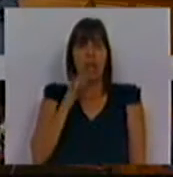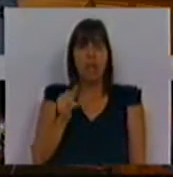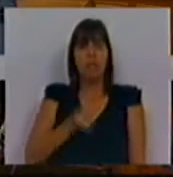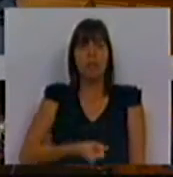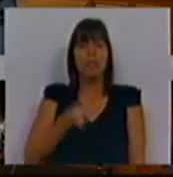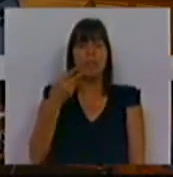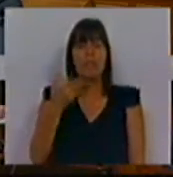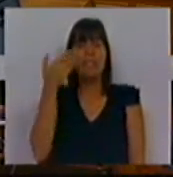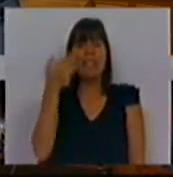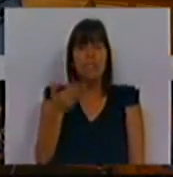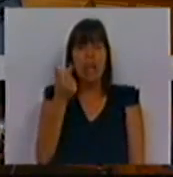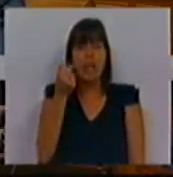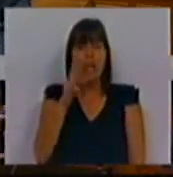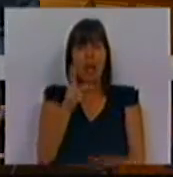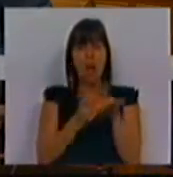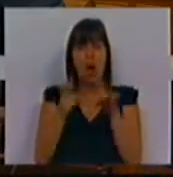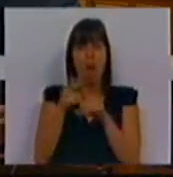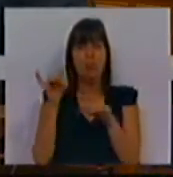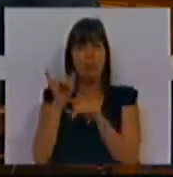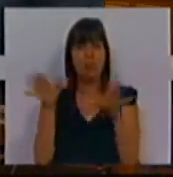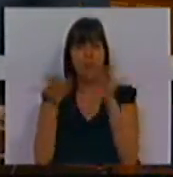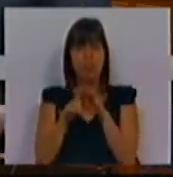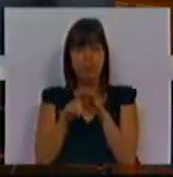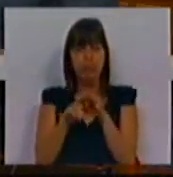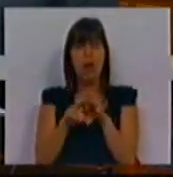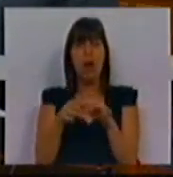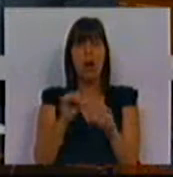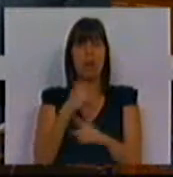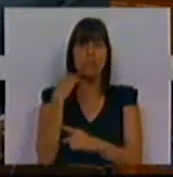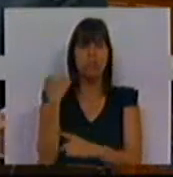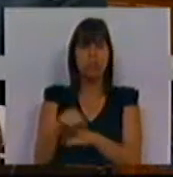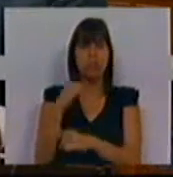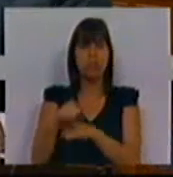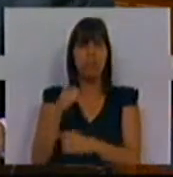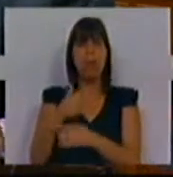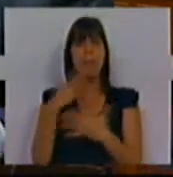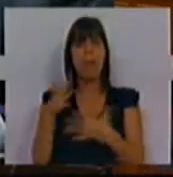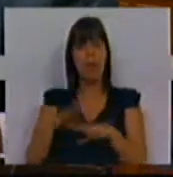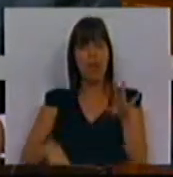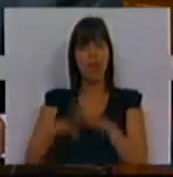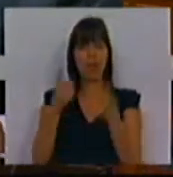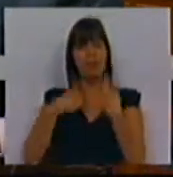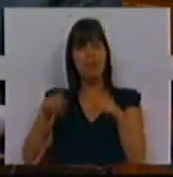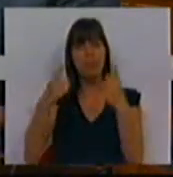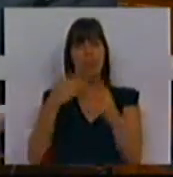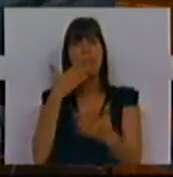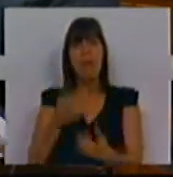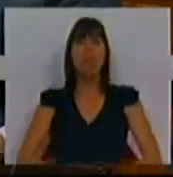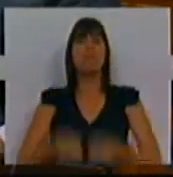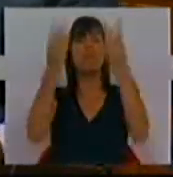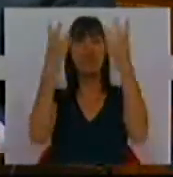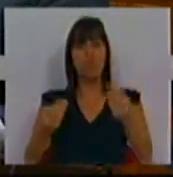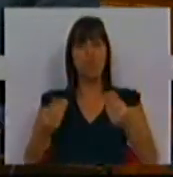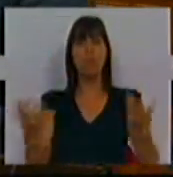sete aumentos de taxas aeroportuárias, depois de muitos chumbos que a maioria foi fazendo de audições, finalmente